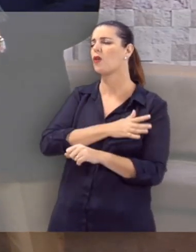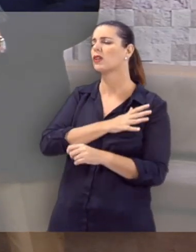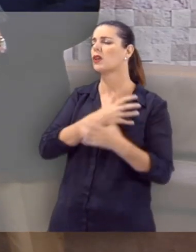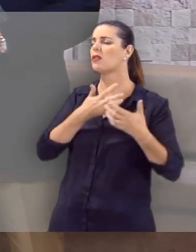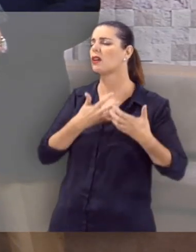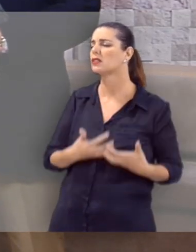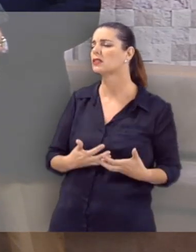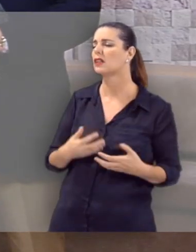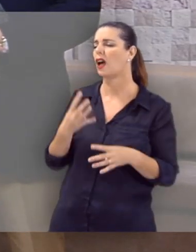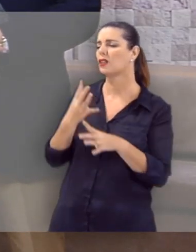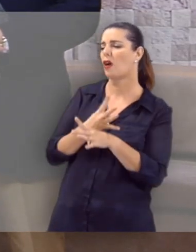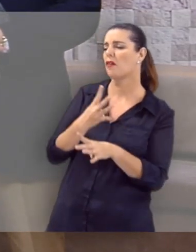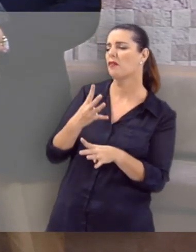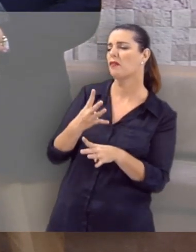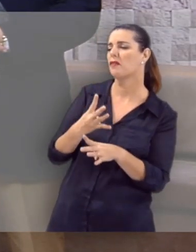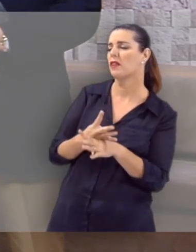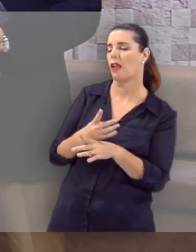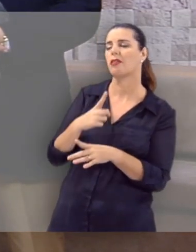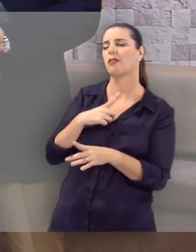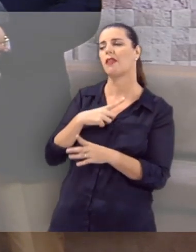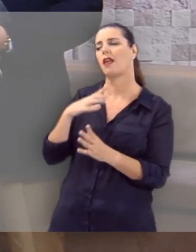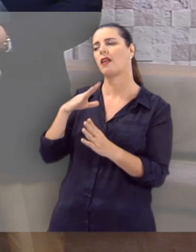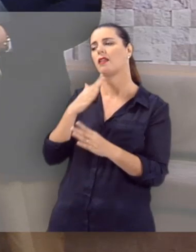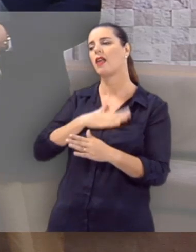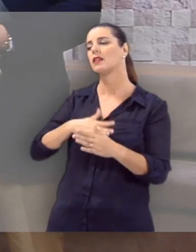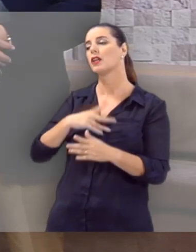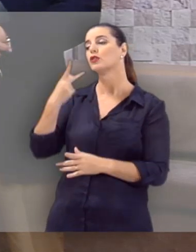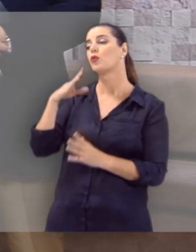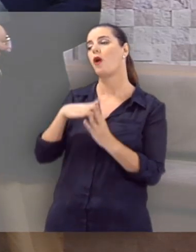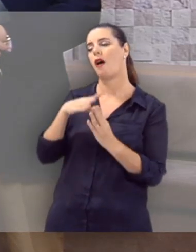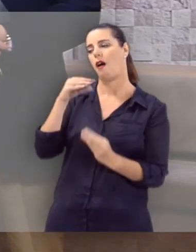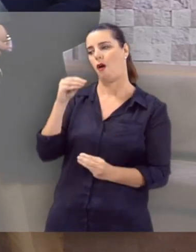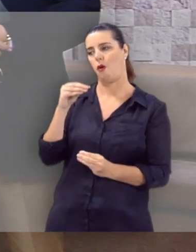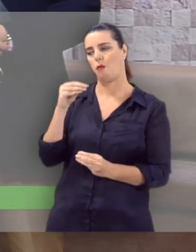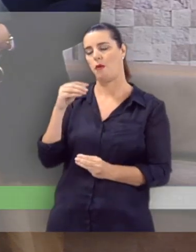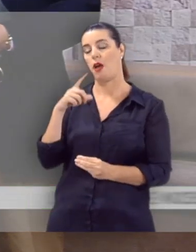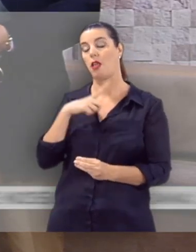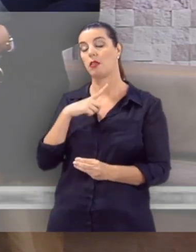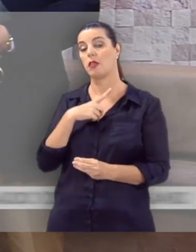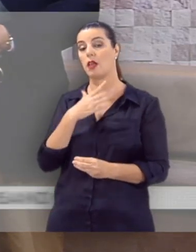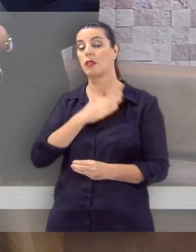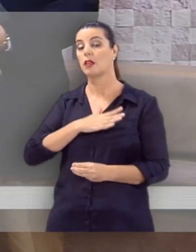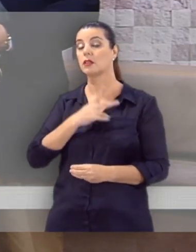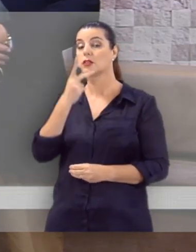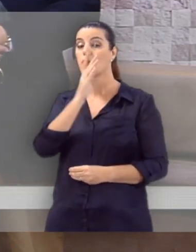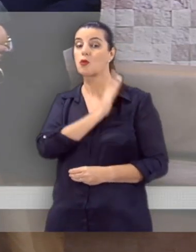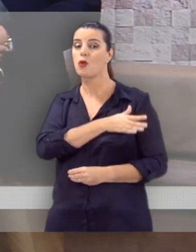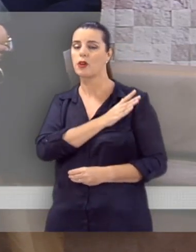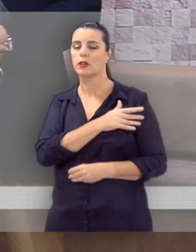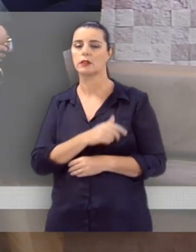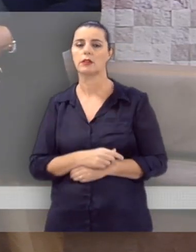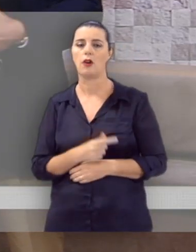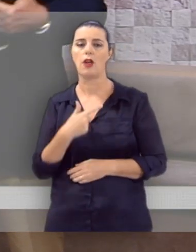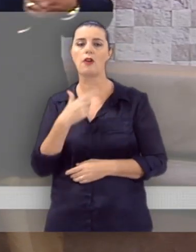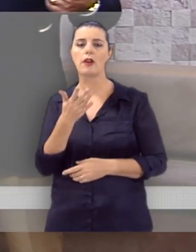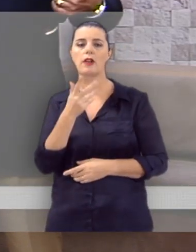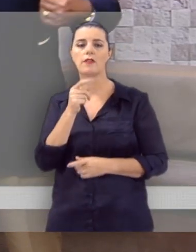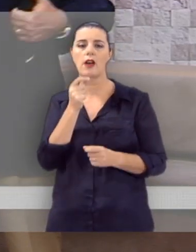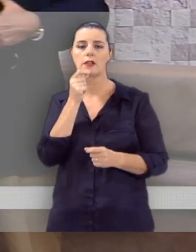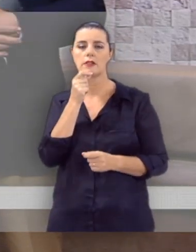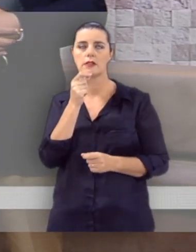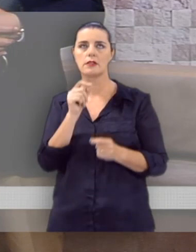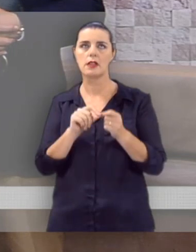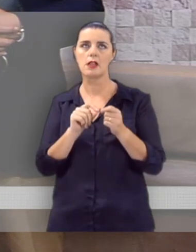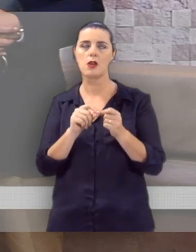ficar mais com o coração cansado, aflito. Há descanso pra sua alma. Há descanso pro seu coração. E eu quero